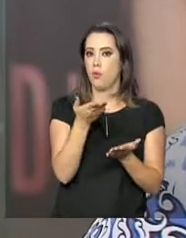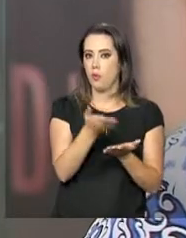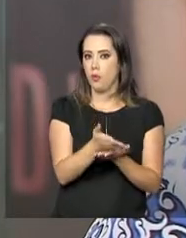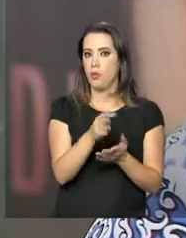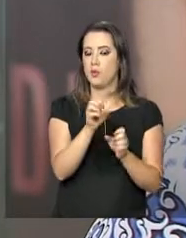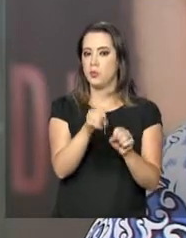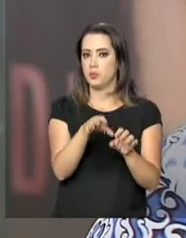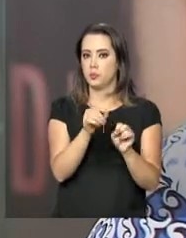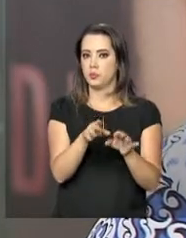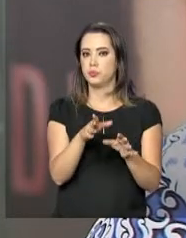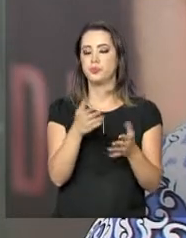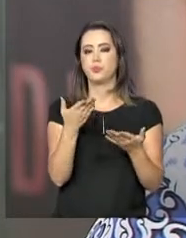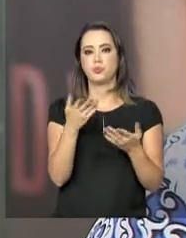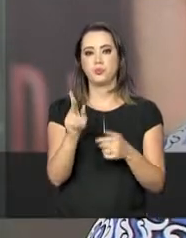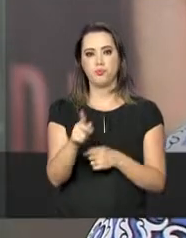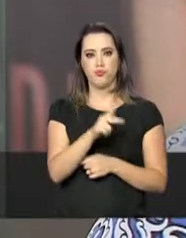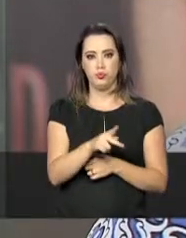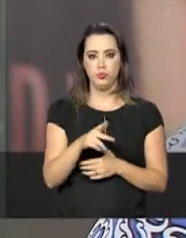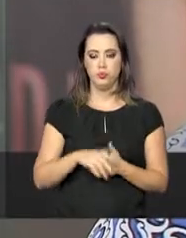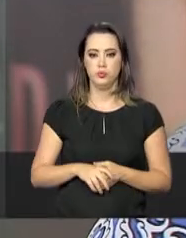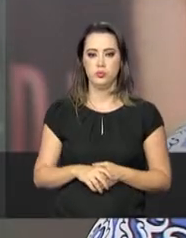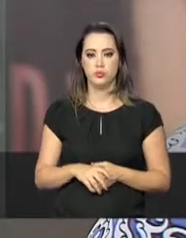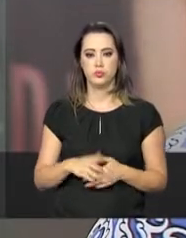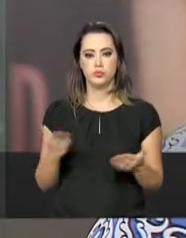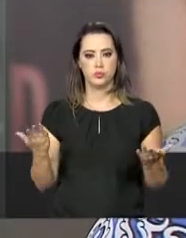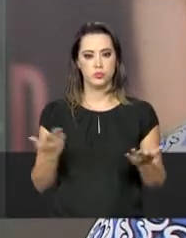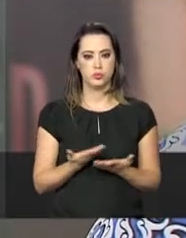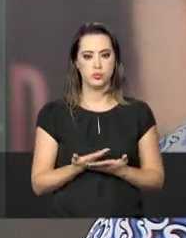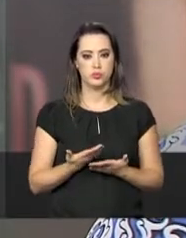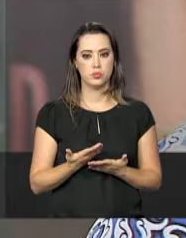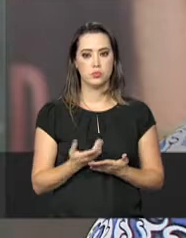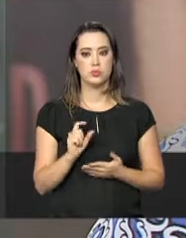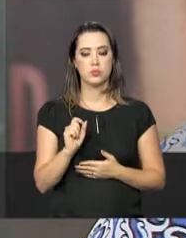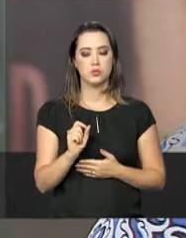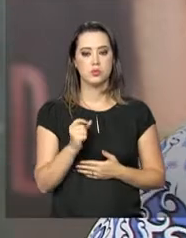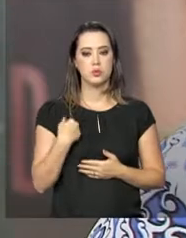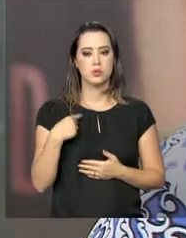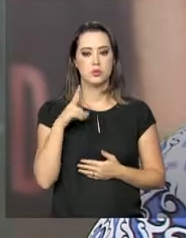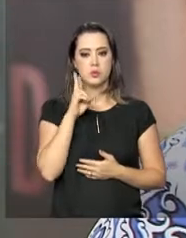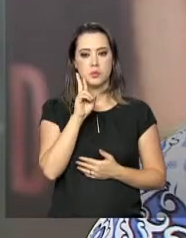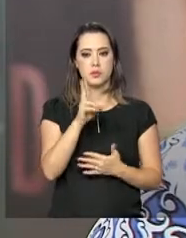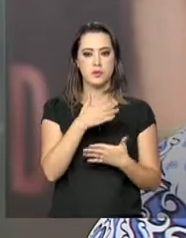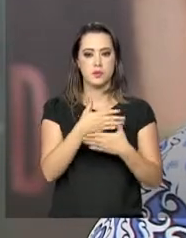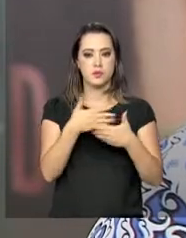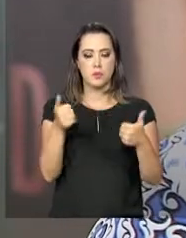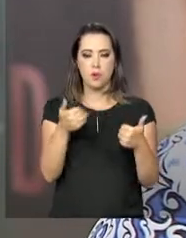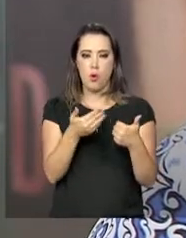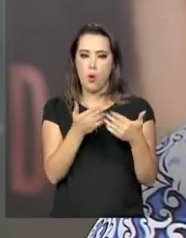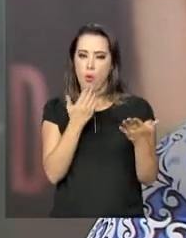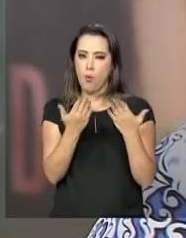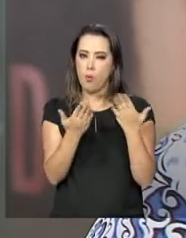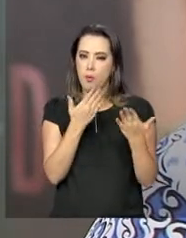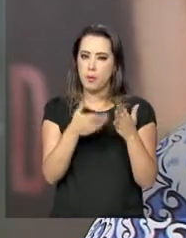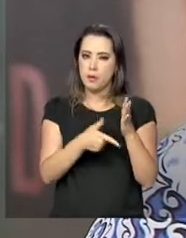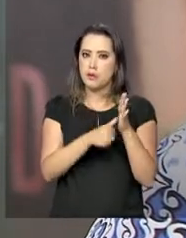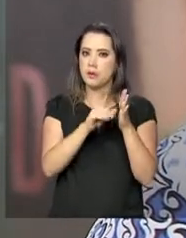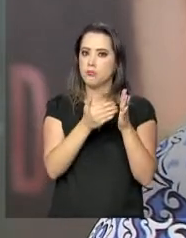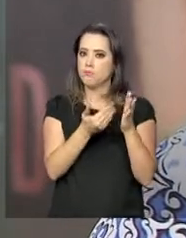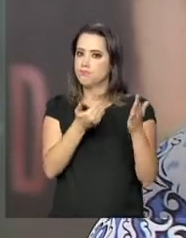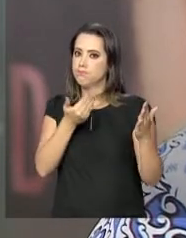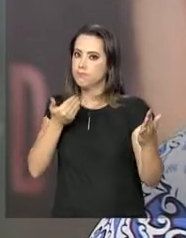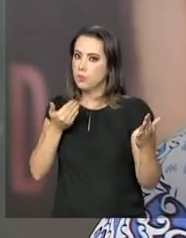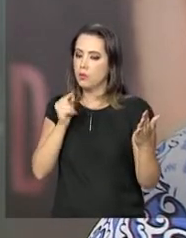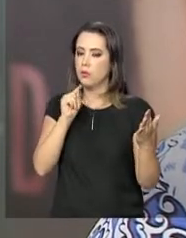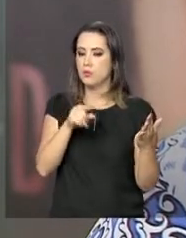pedagógica. Hoje eu tenho uma visão bem melhor do que eu via, do que eu tinha antes